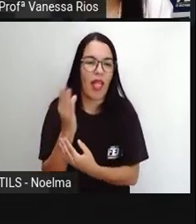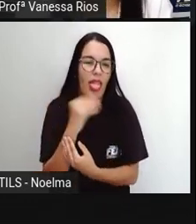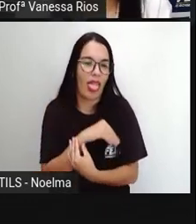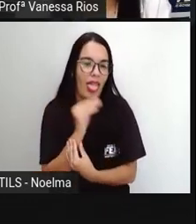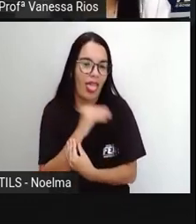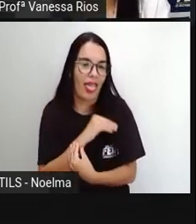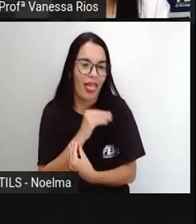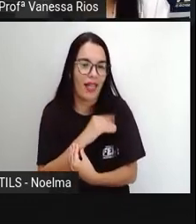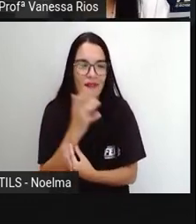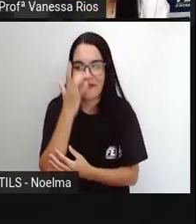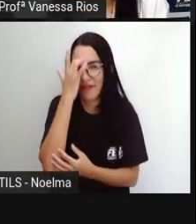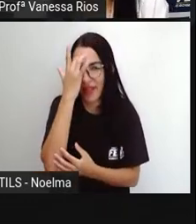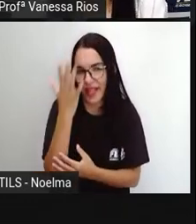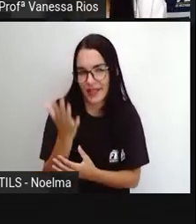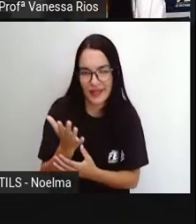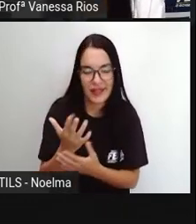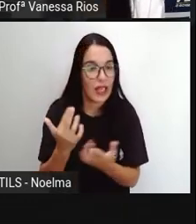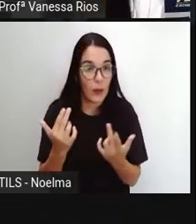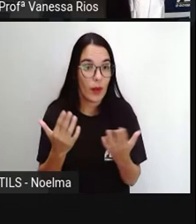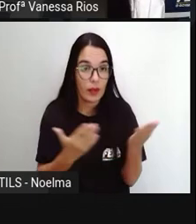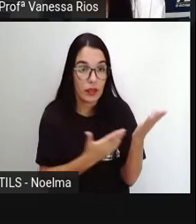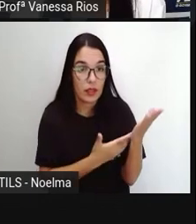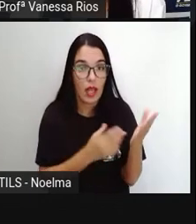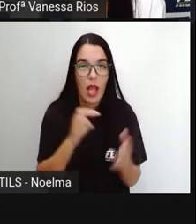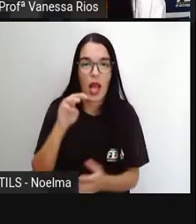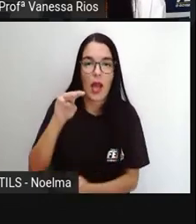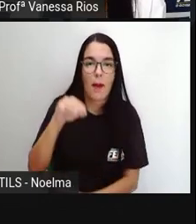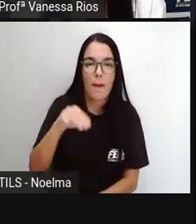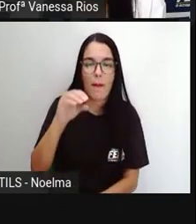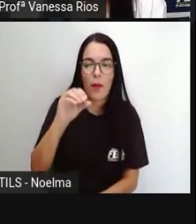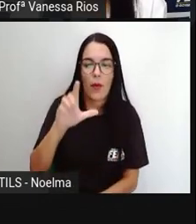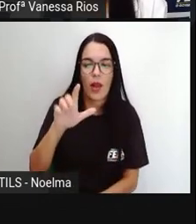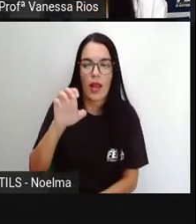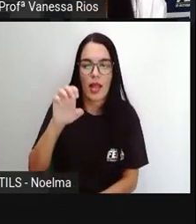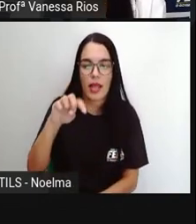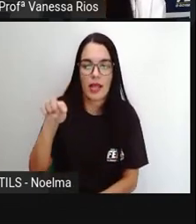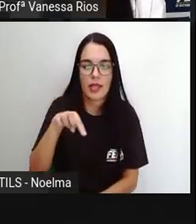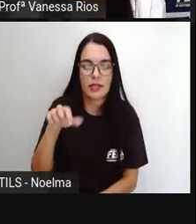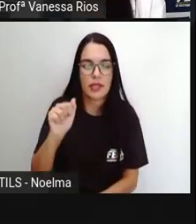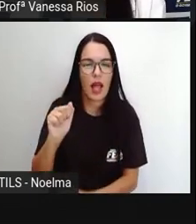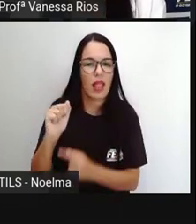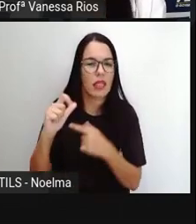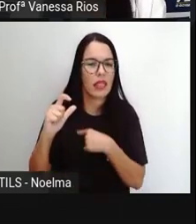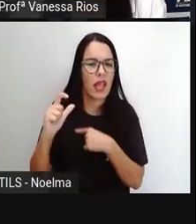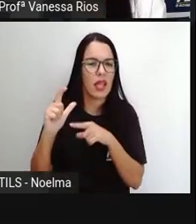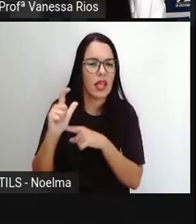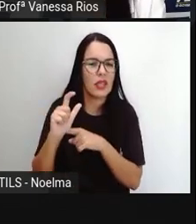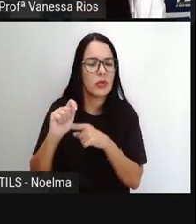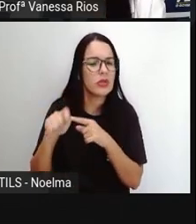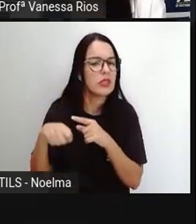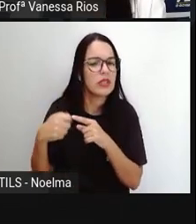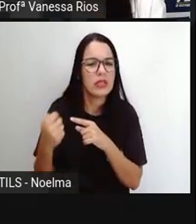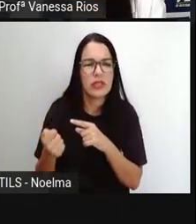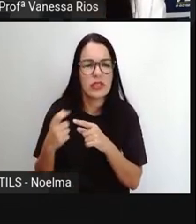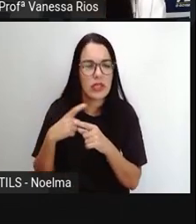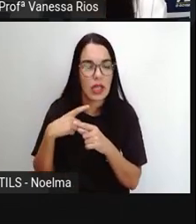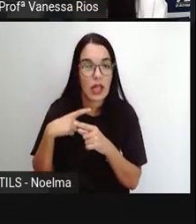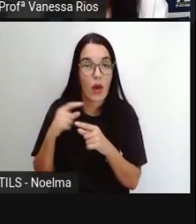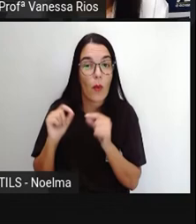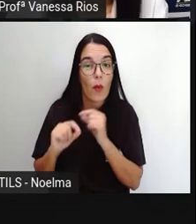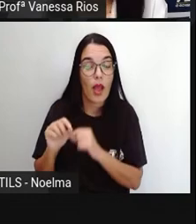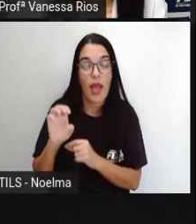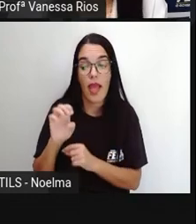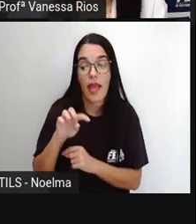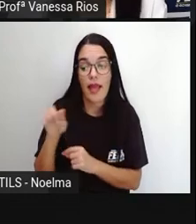Então a gente observa duas palavras, certeza e moleza. E que nesse caso aí utilizam o sufixo esa